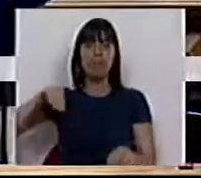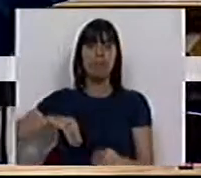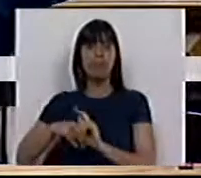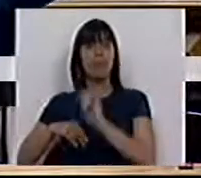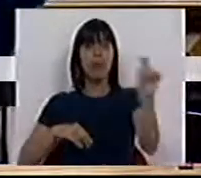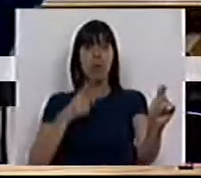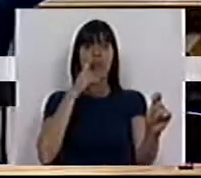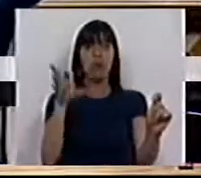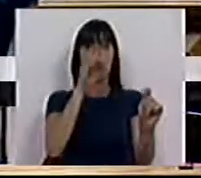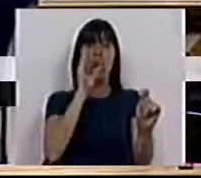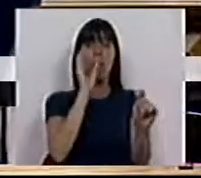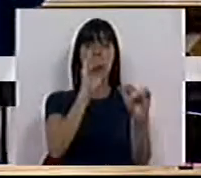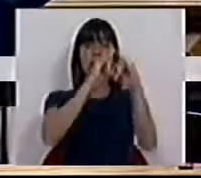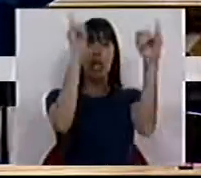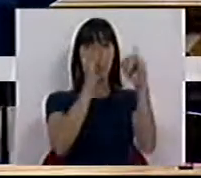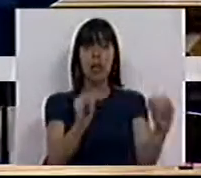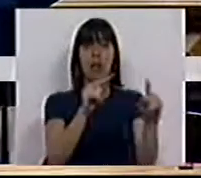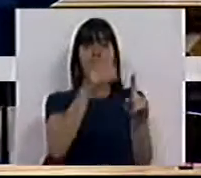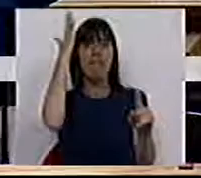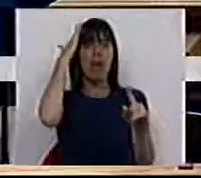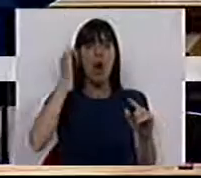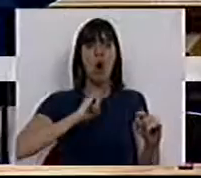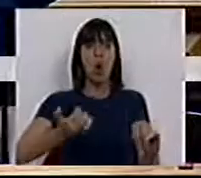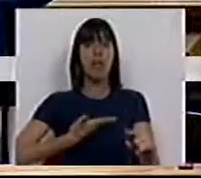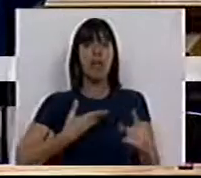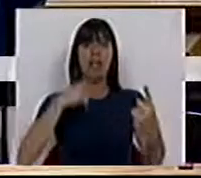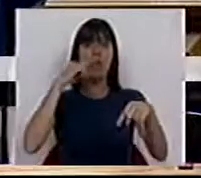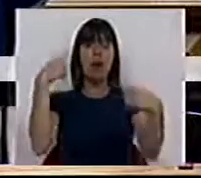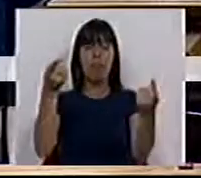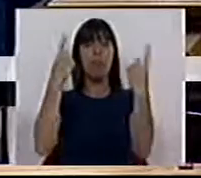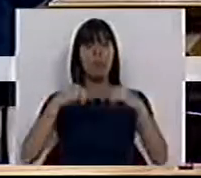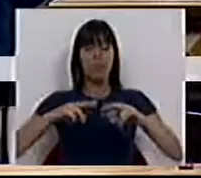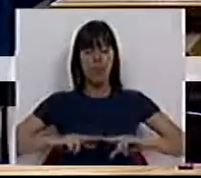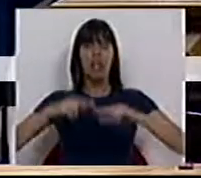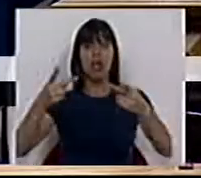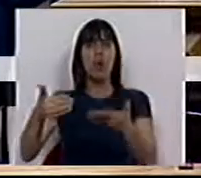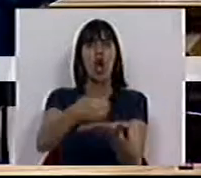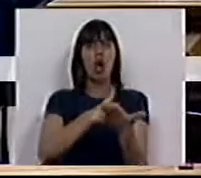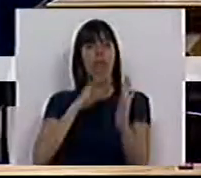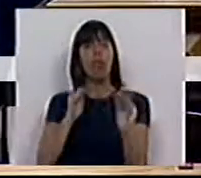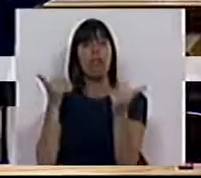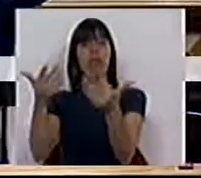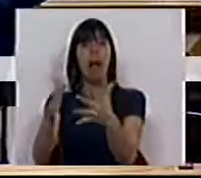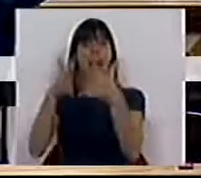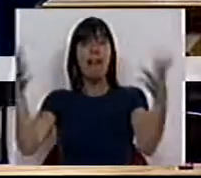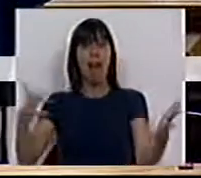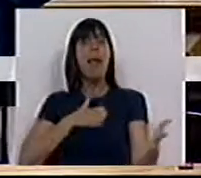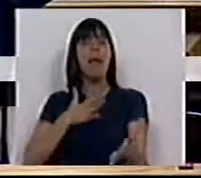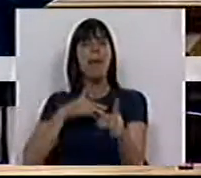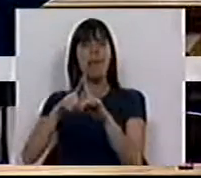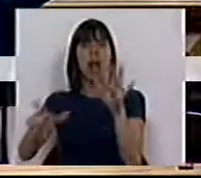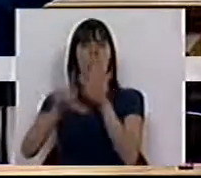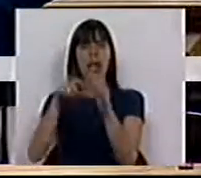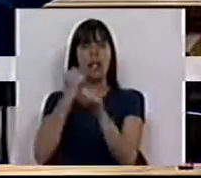salários para pagar juros aos bancos internacionais que especularam contra a dívida pública, transferir recursos oferecendo às grandes empresas